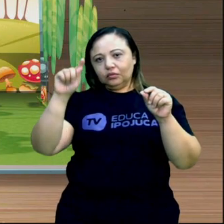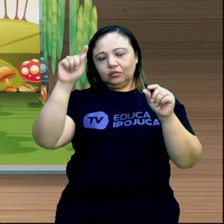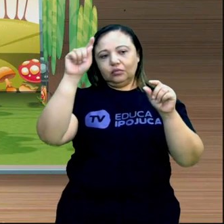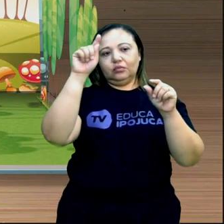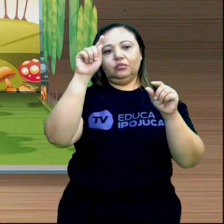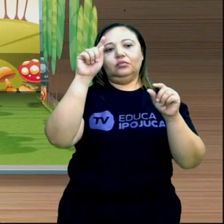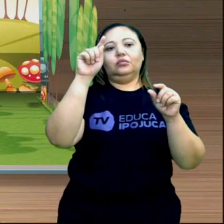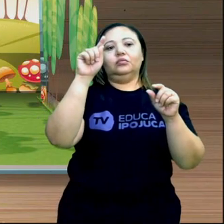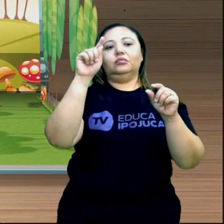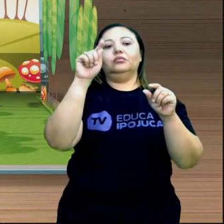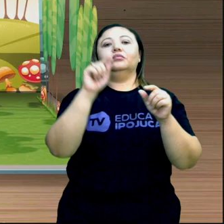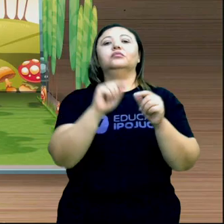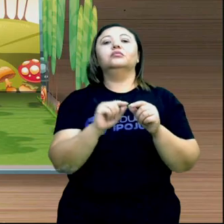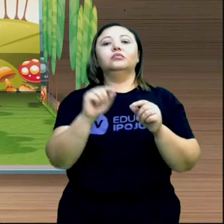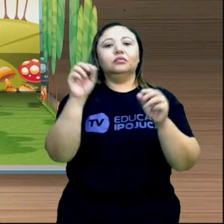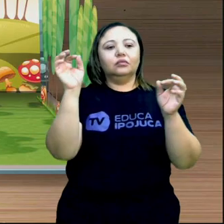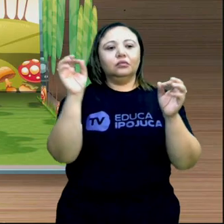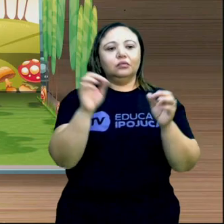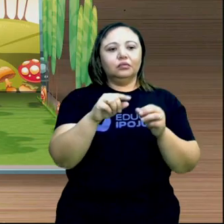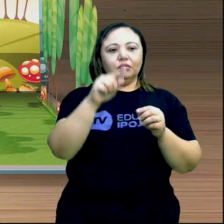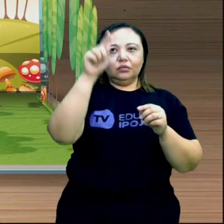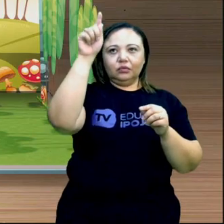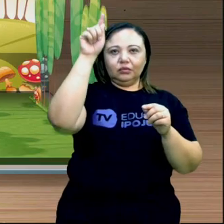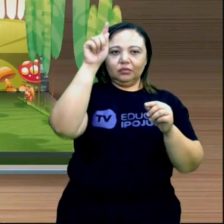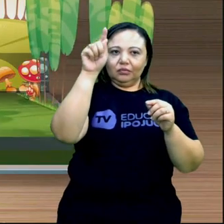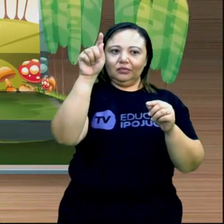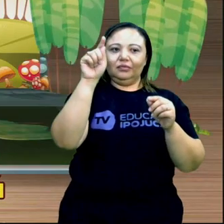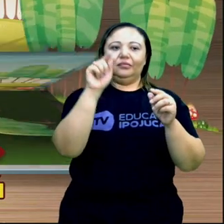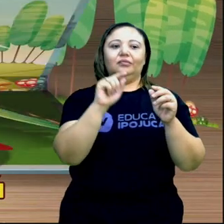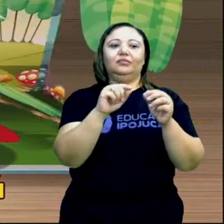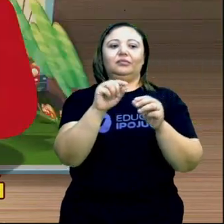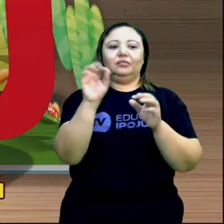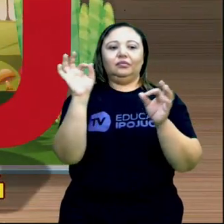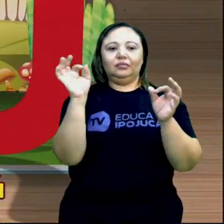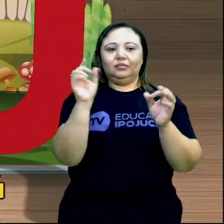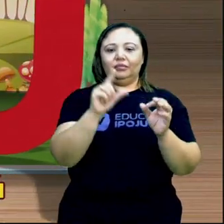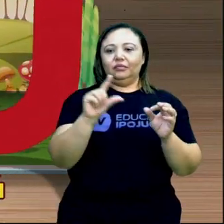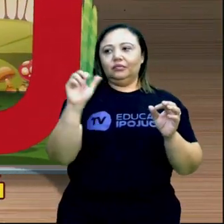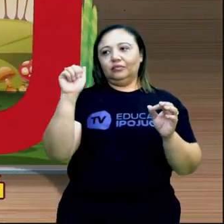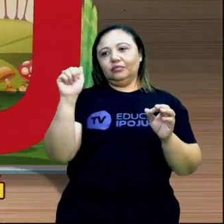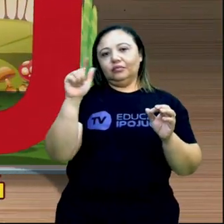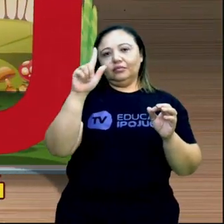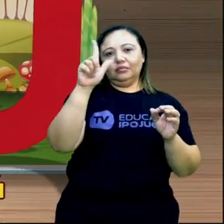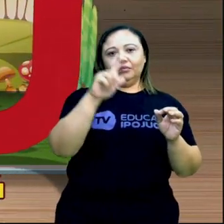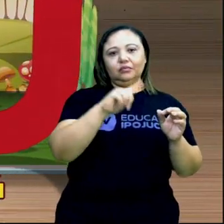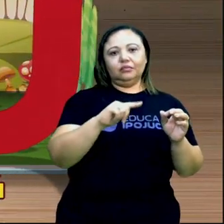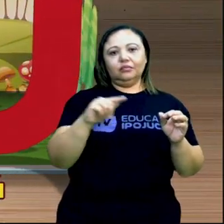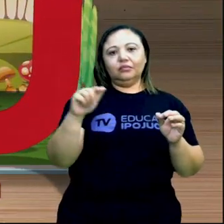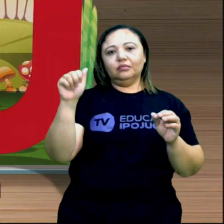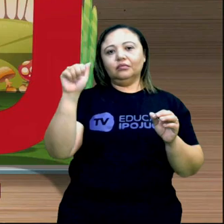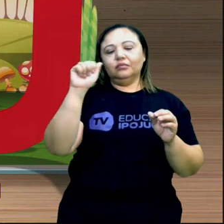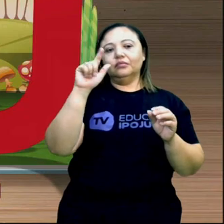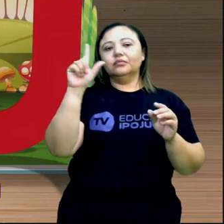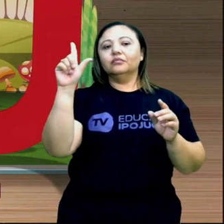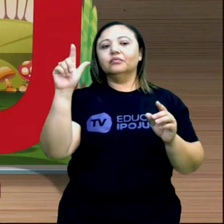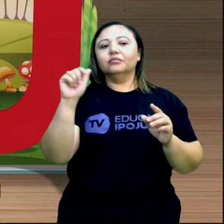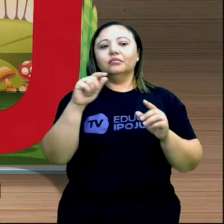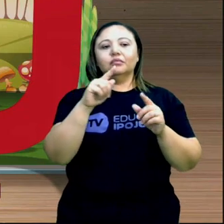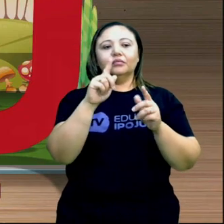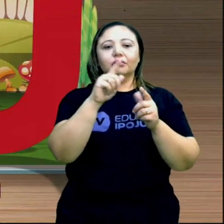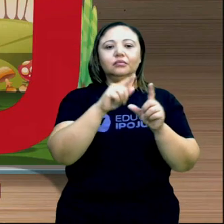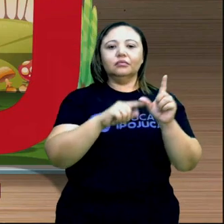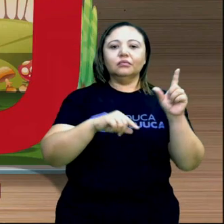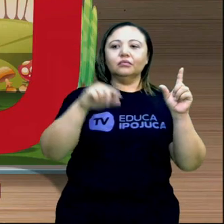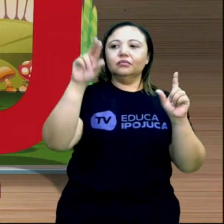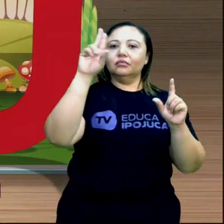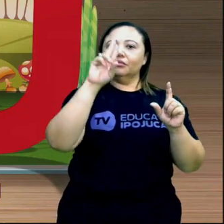sobe e chega lá em cima. Tala, tala, tala, tala, tala, tala, a letra